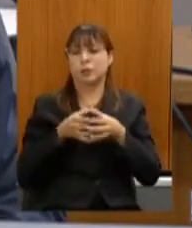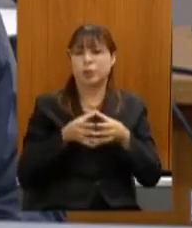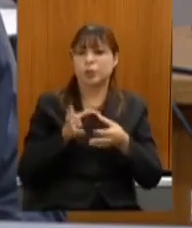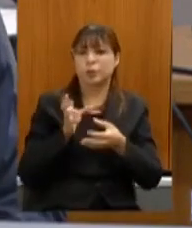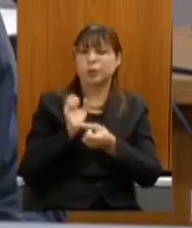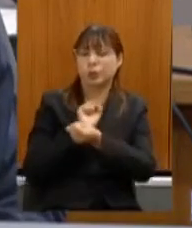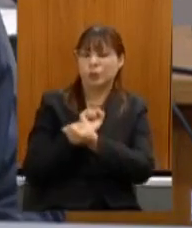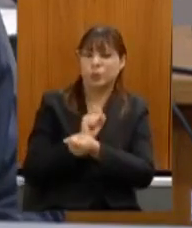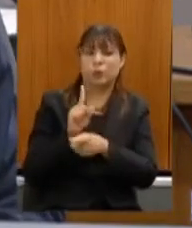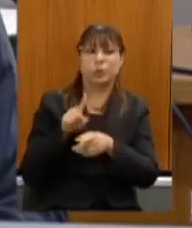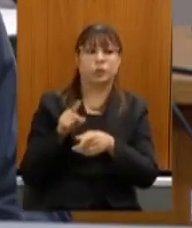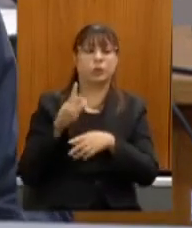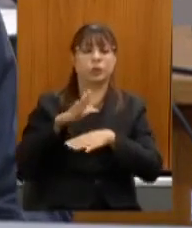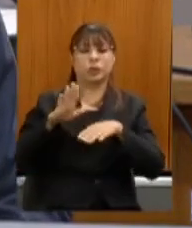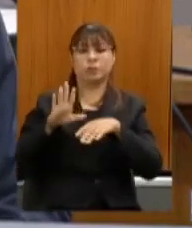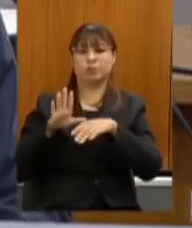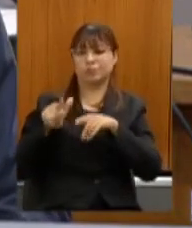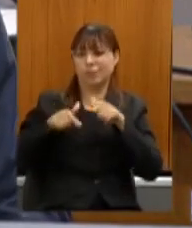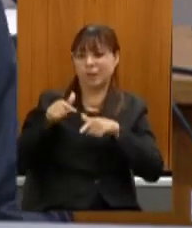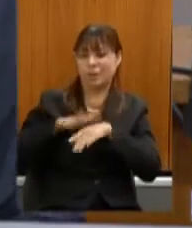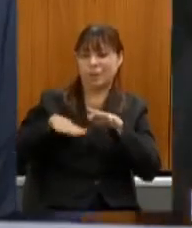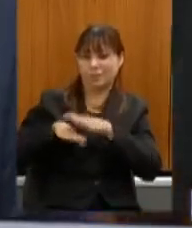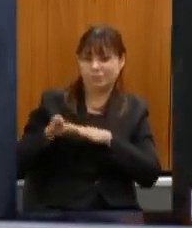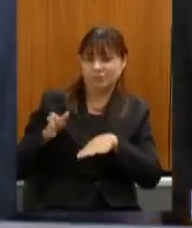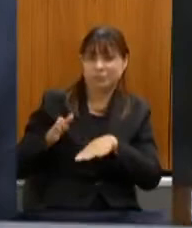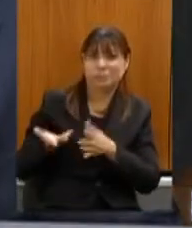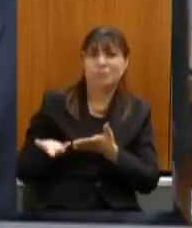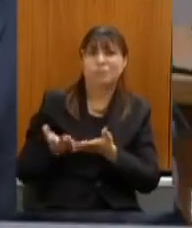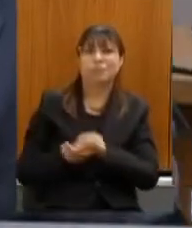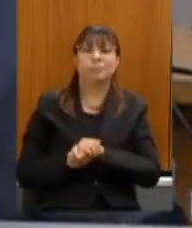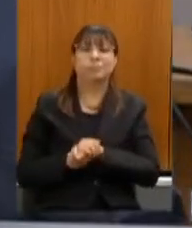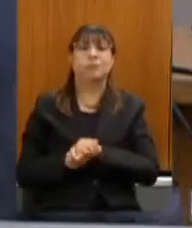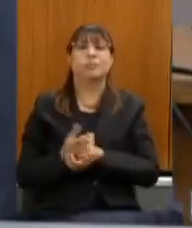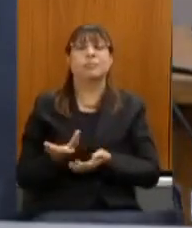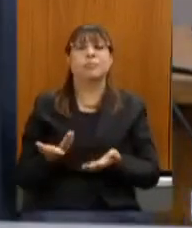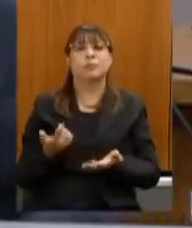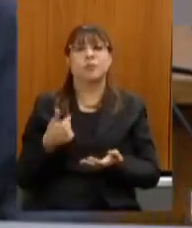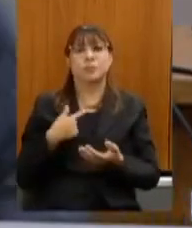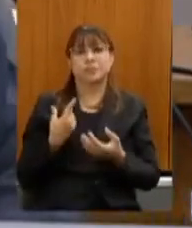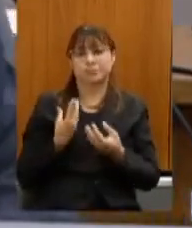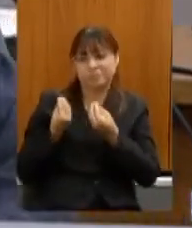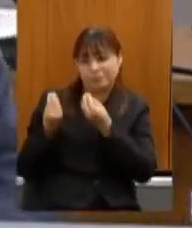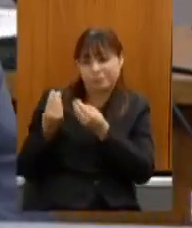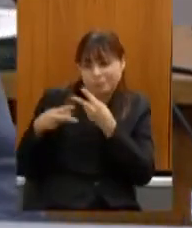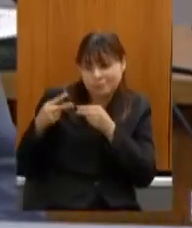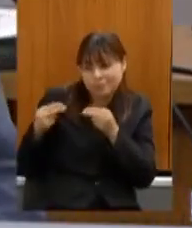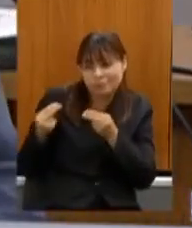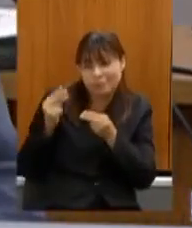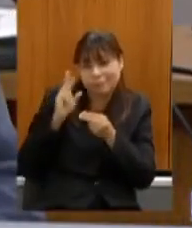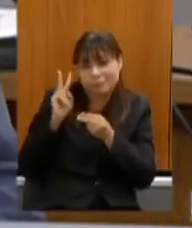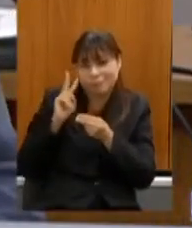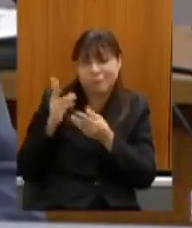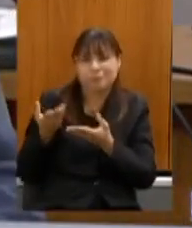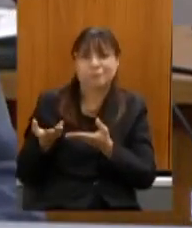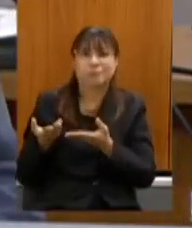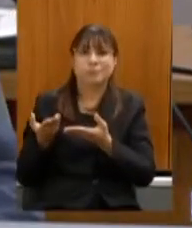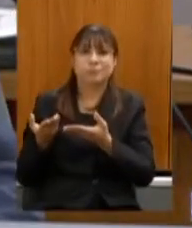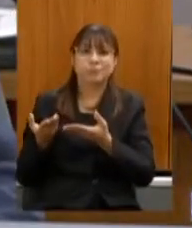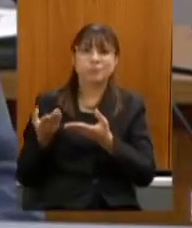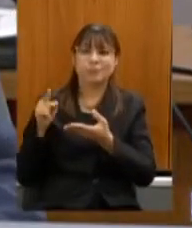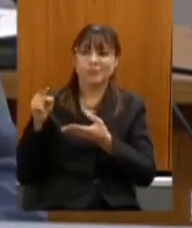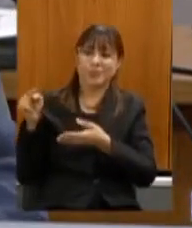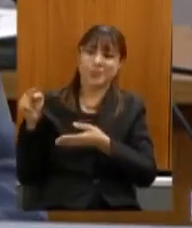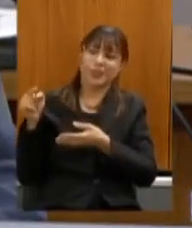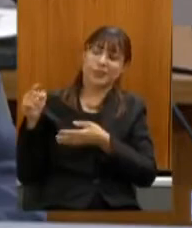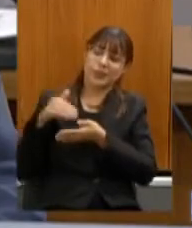artesanato eu vou deixar aqui com o senhor uma pequena lembrança olha o secretário vim aqui fazer